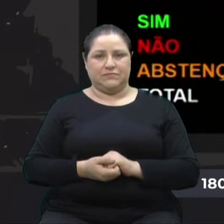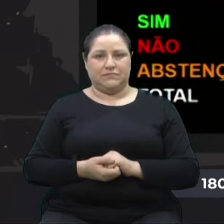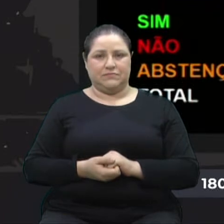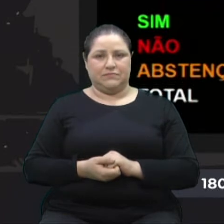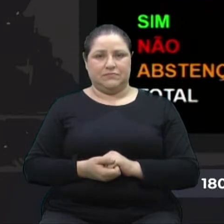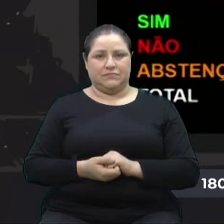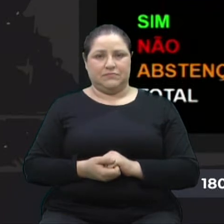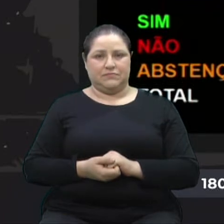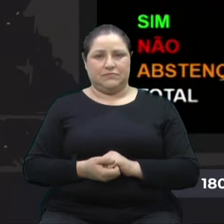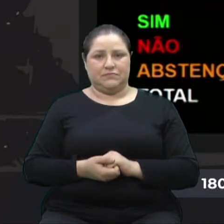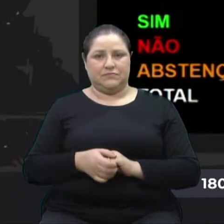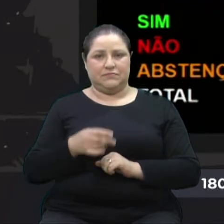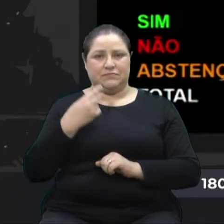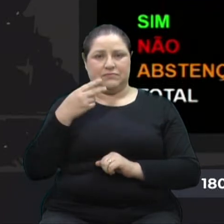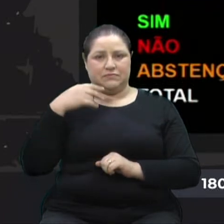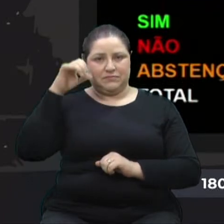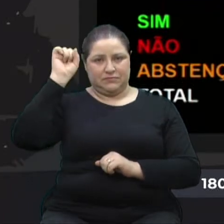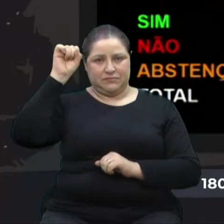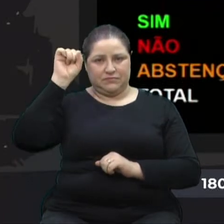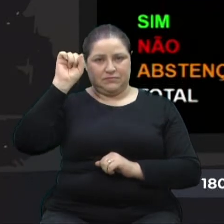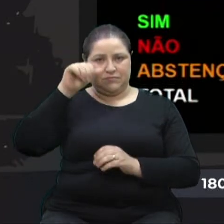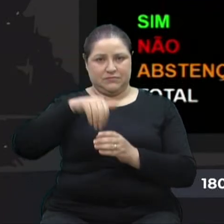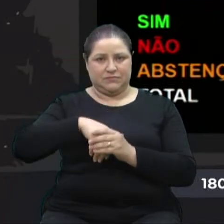Vereador Xuxa, vota sim.